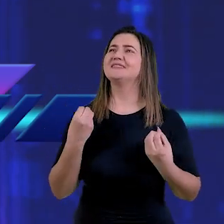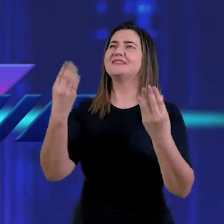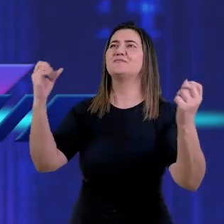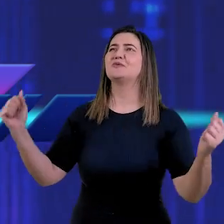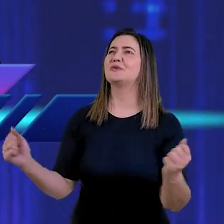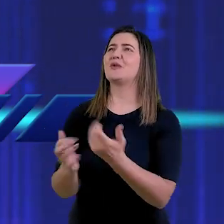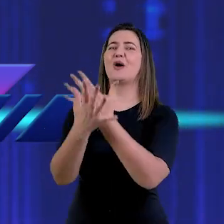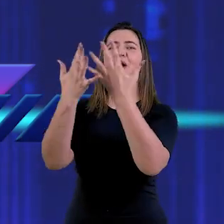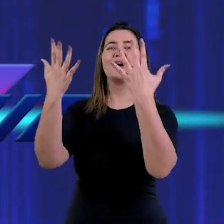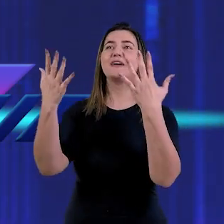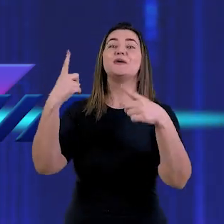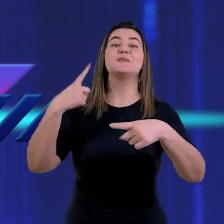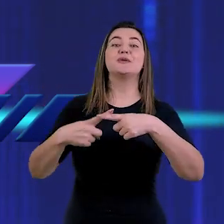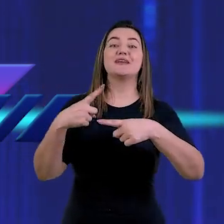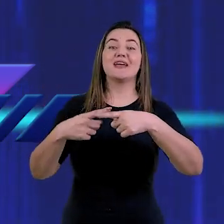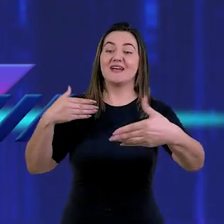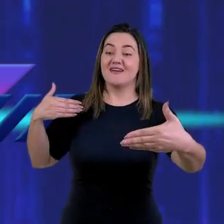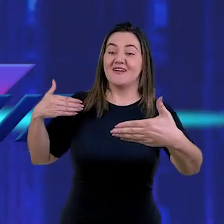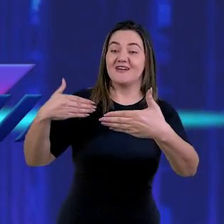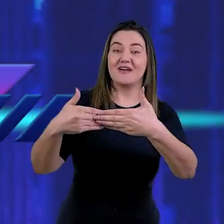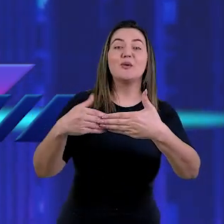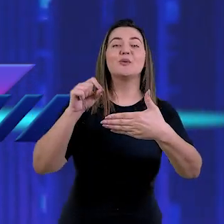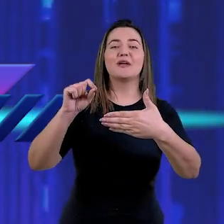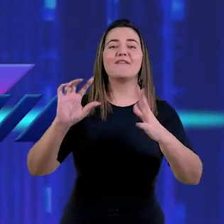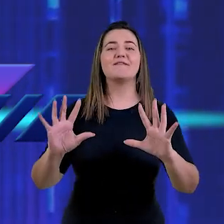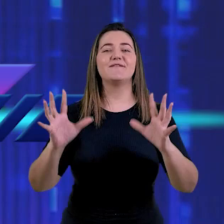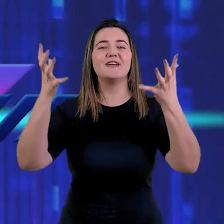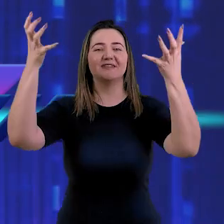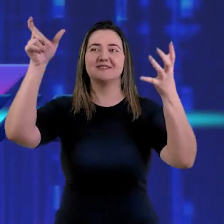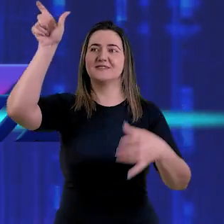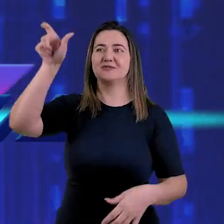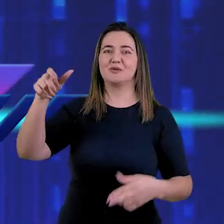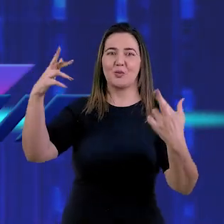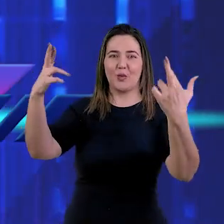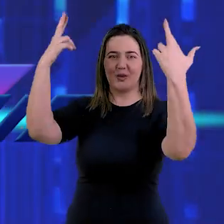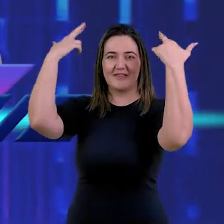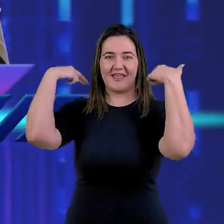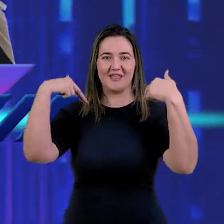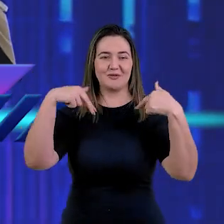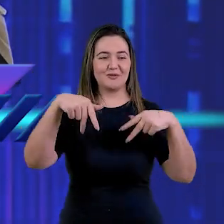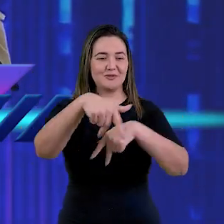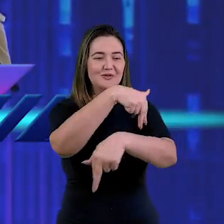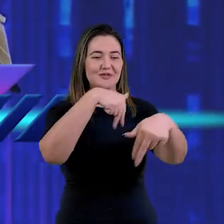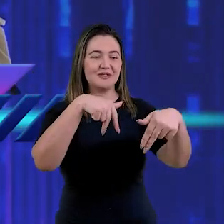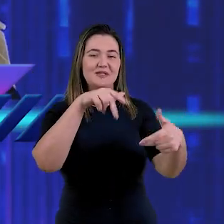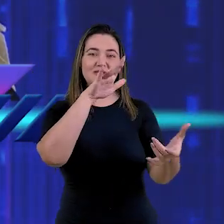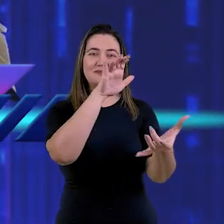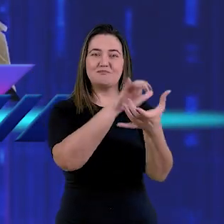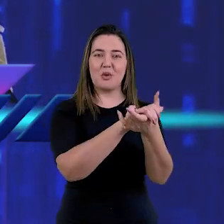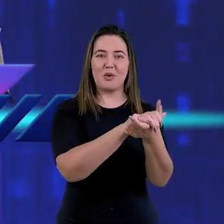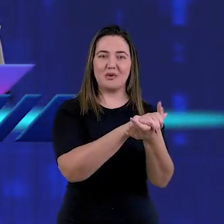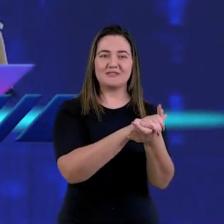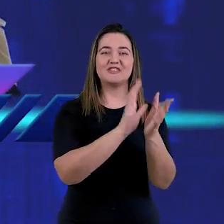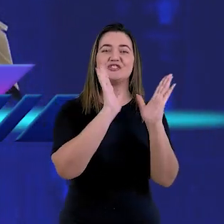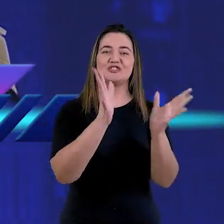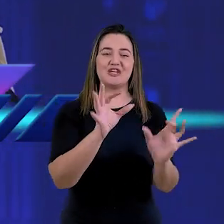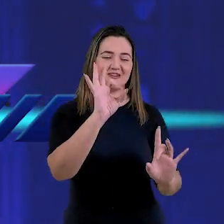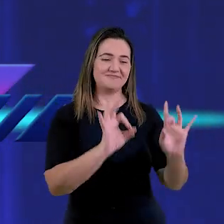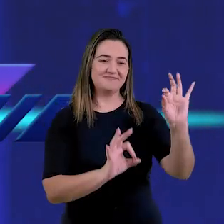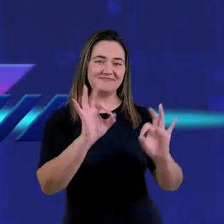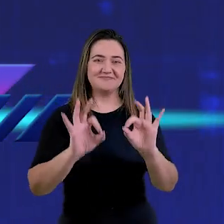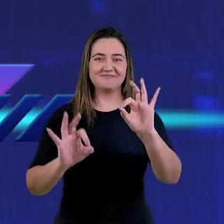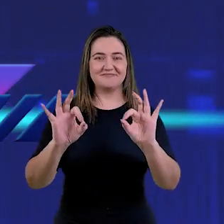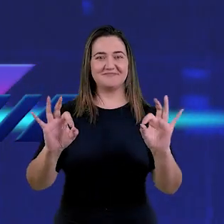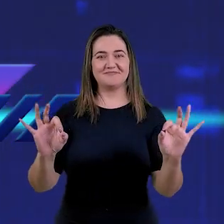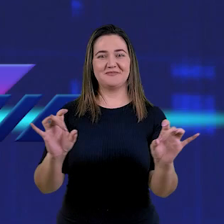e demos-lhe a glória porque são chegadas as bodas do cordeiro cuja esposa a si mesmo já